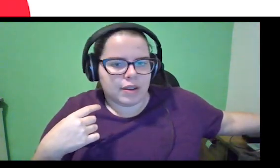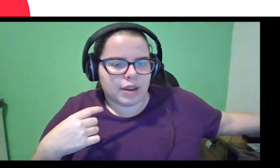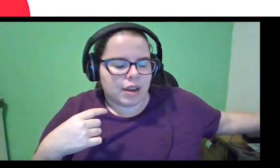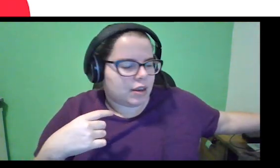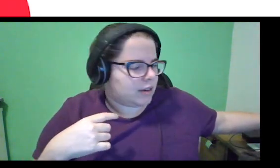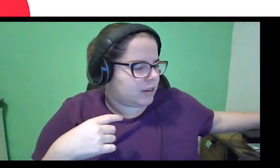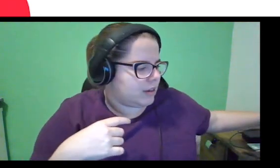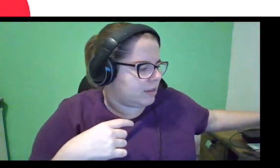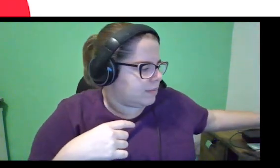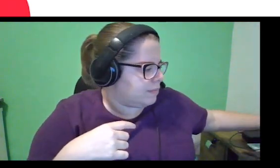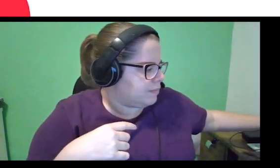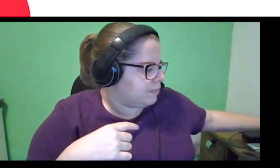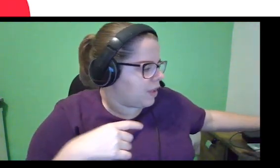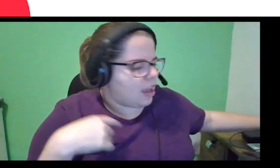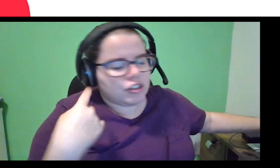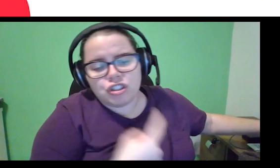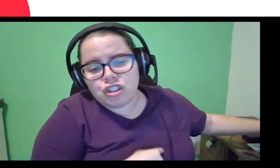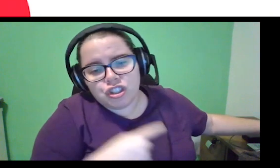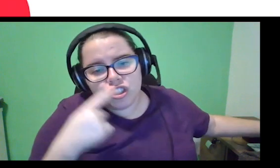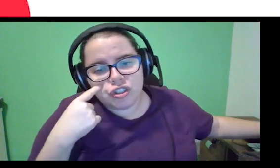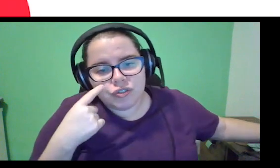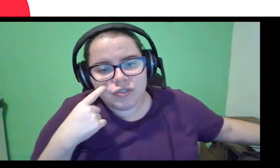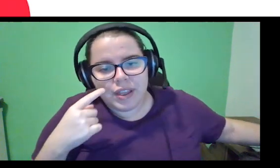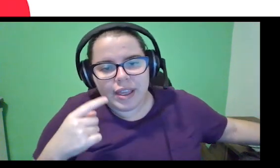muitas vezes a gente encontra cenários